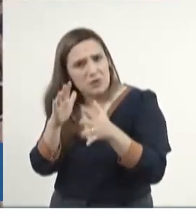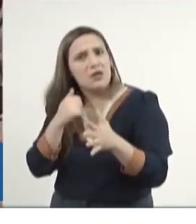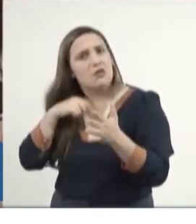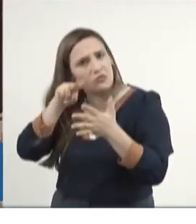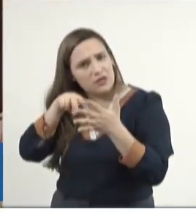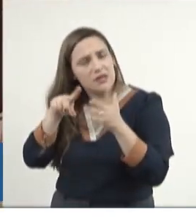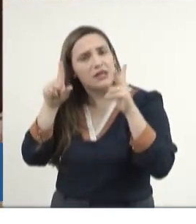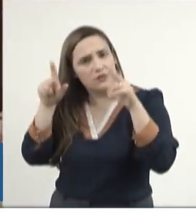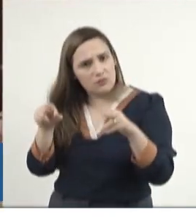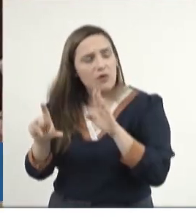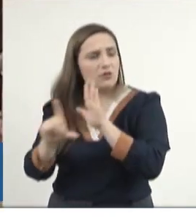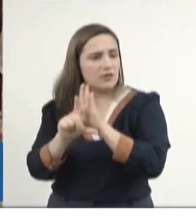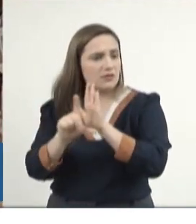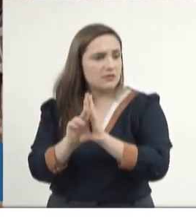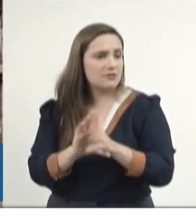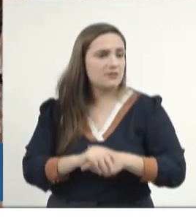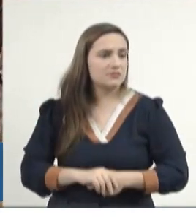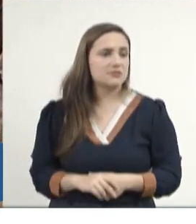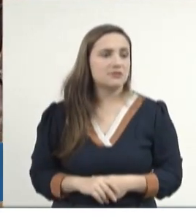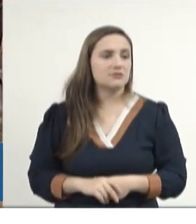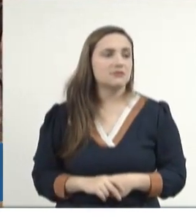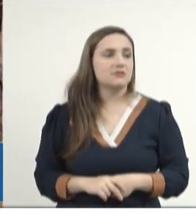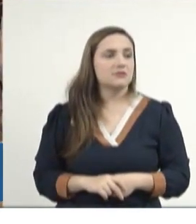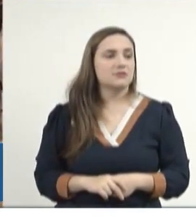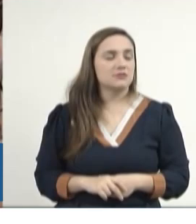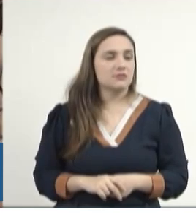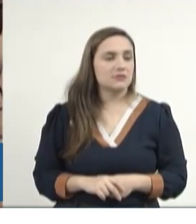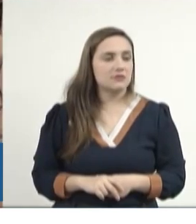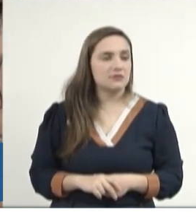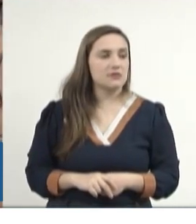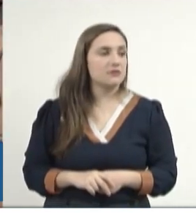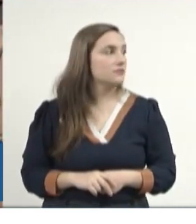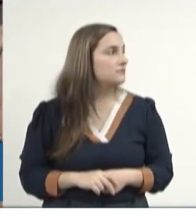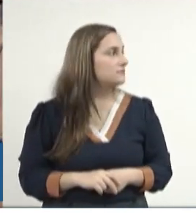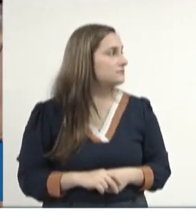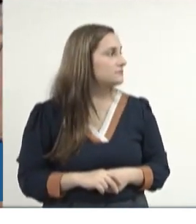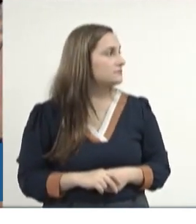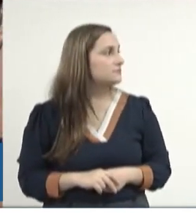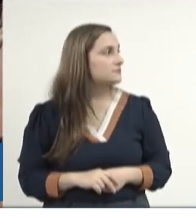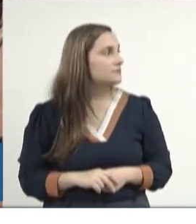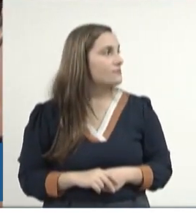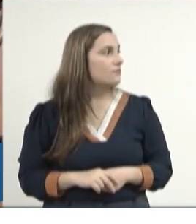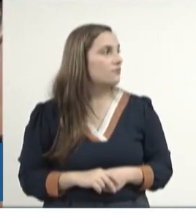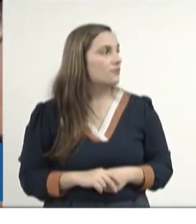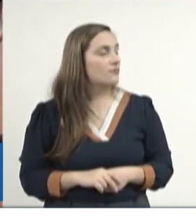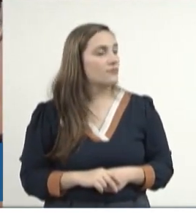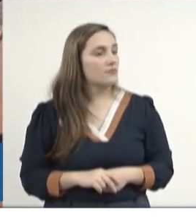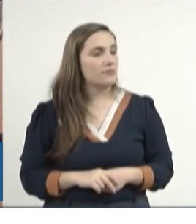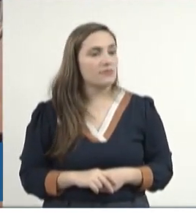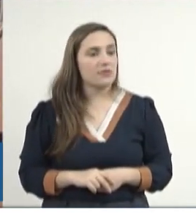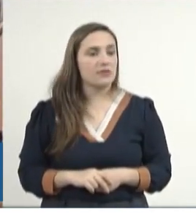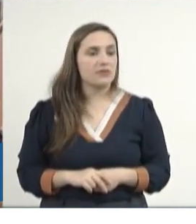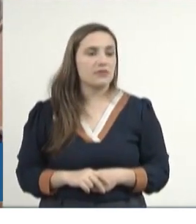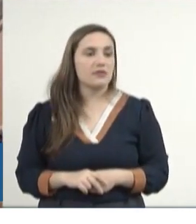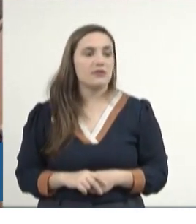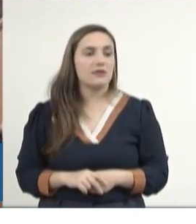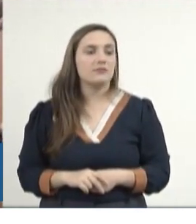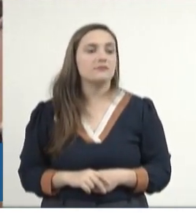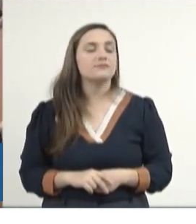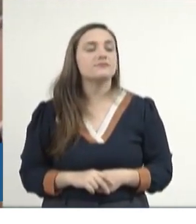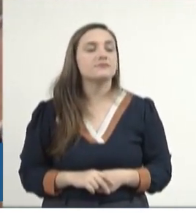né? Que vai ser criada, acredito. e todas variam em torno de um reconhecimento, falando na questão financeira,